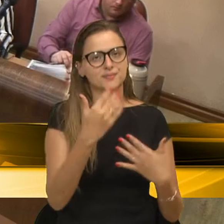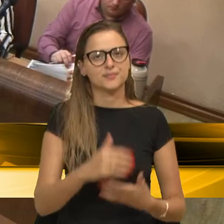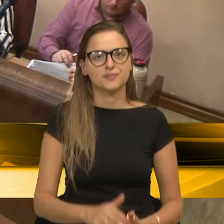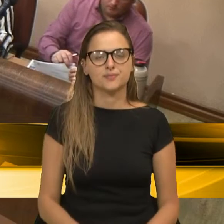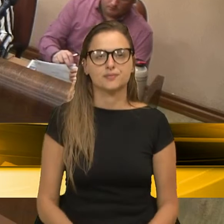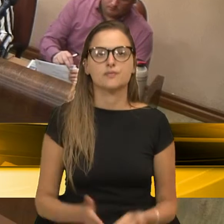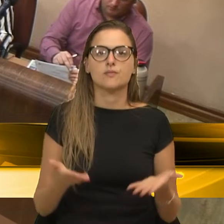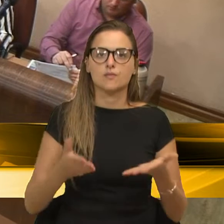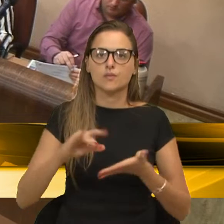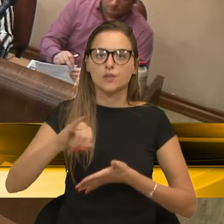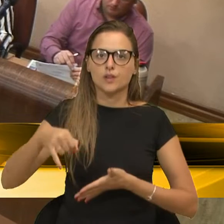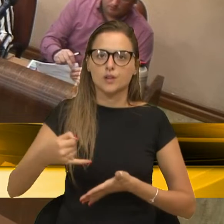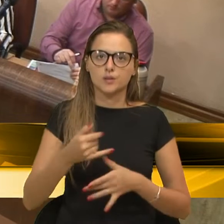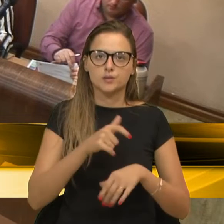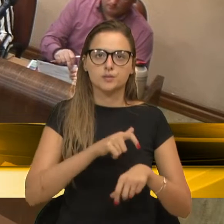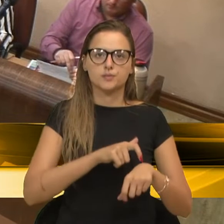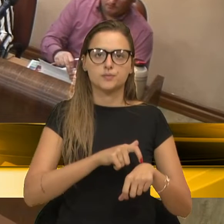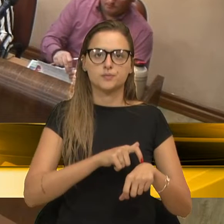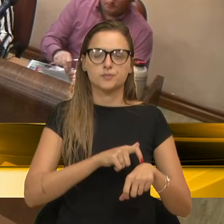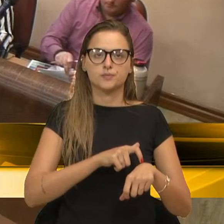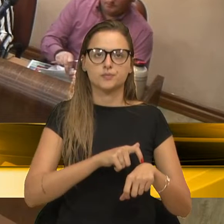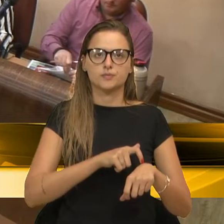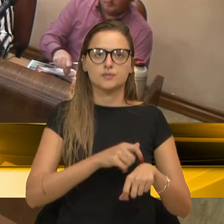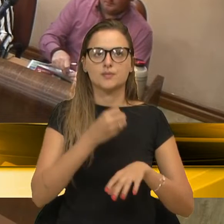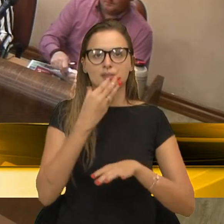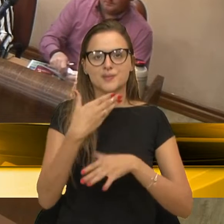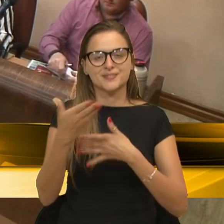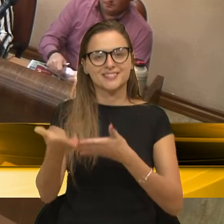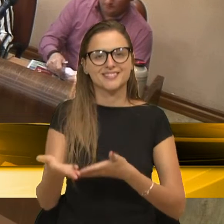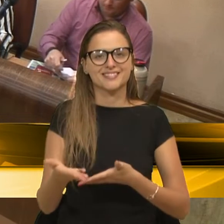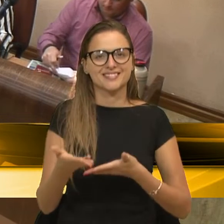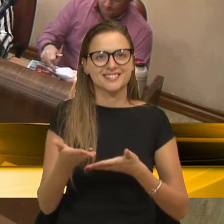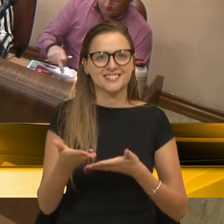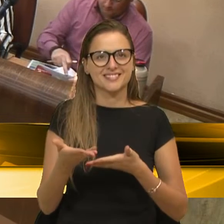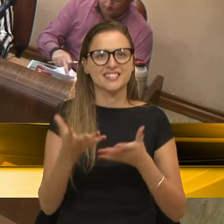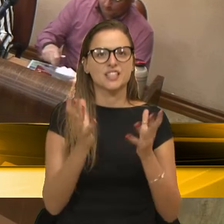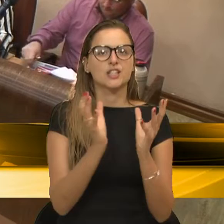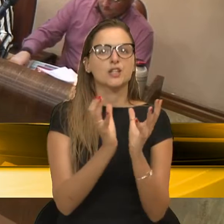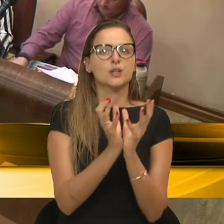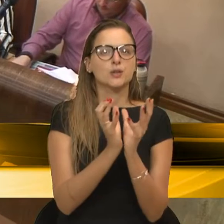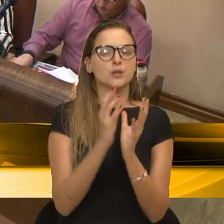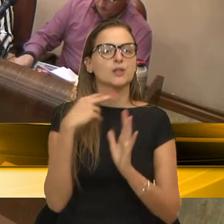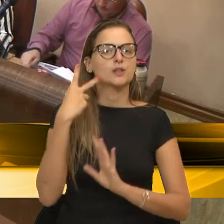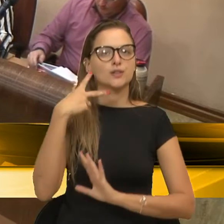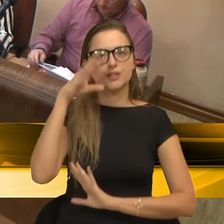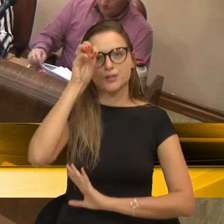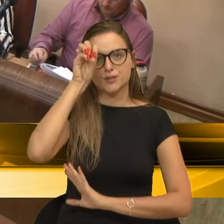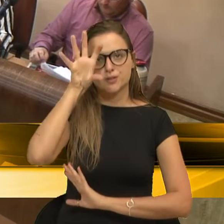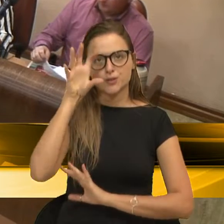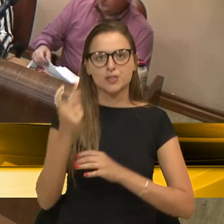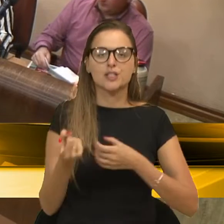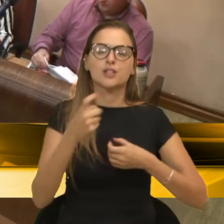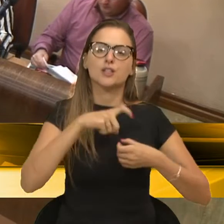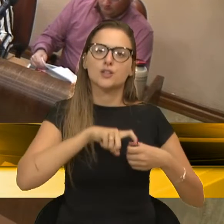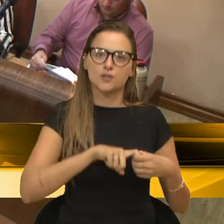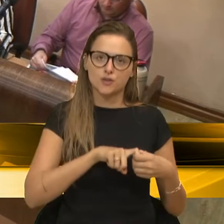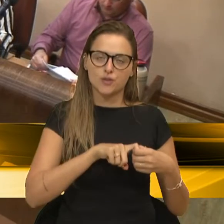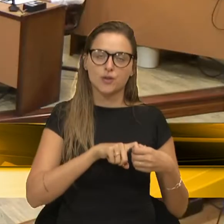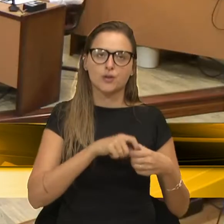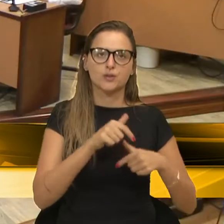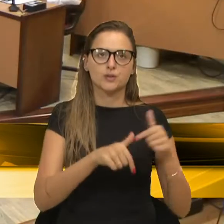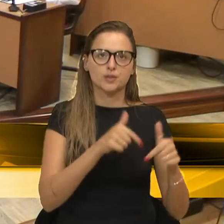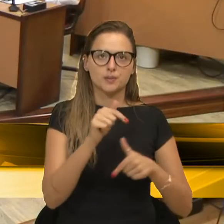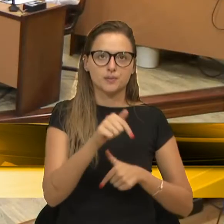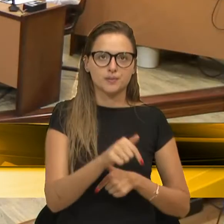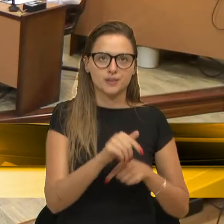Aproveitamos o ensejo para dar boas-vindas ao nosso colega vereador Elisandro Fiusa, que retorna aos trabalhos dessa casa.